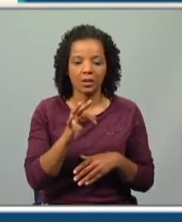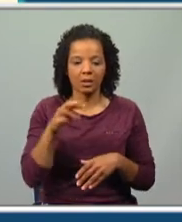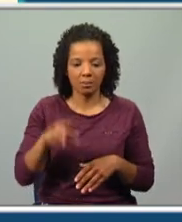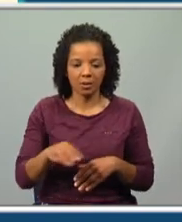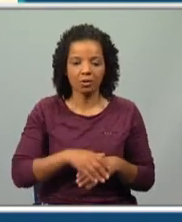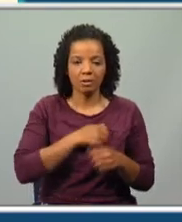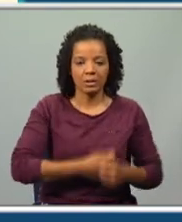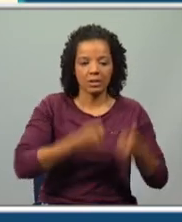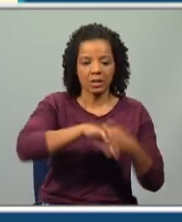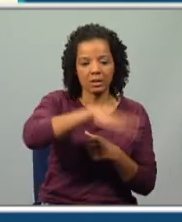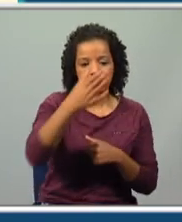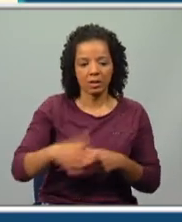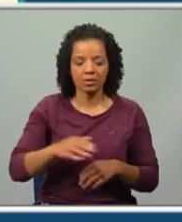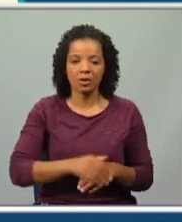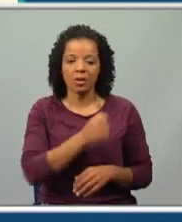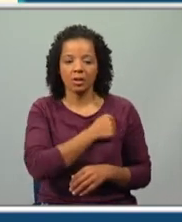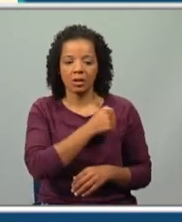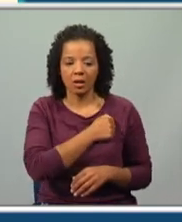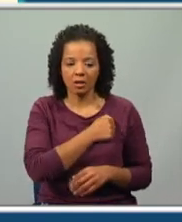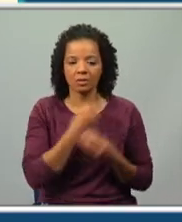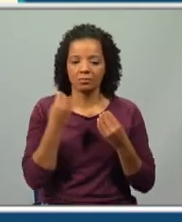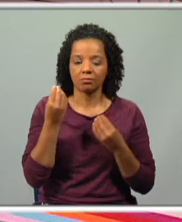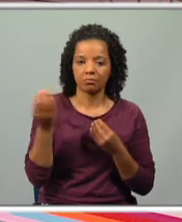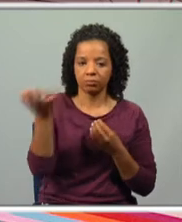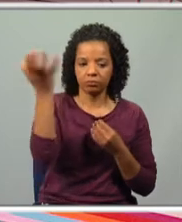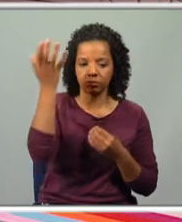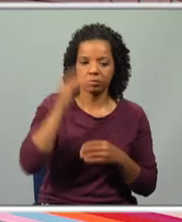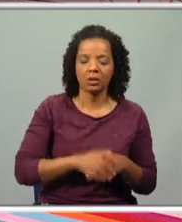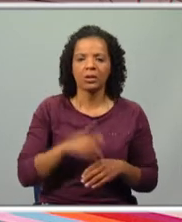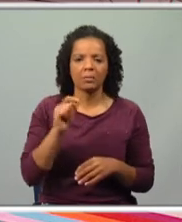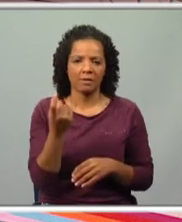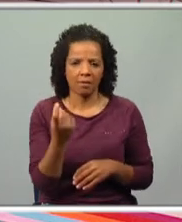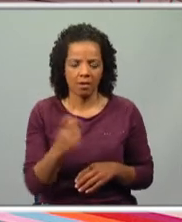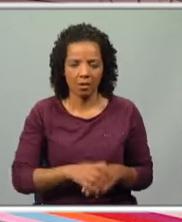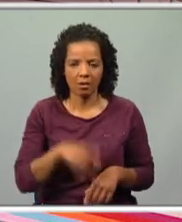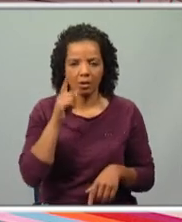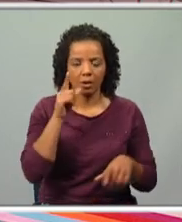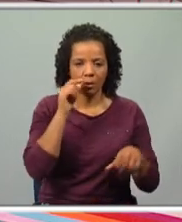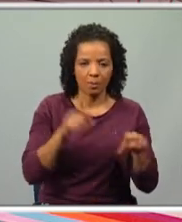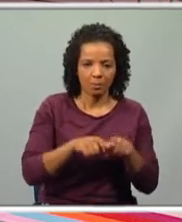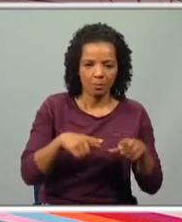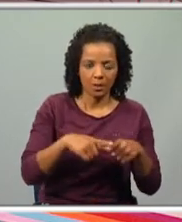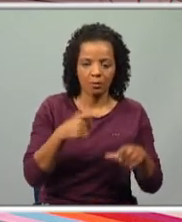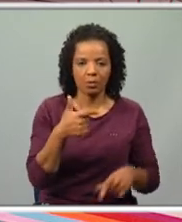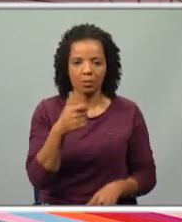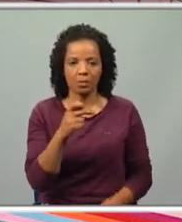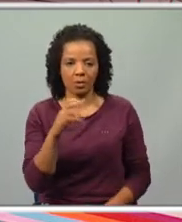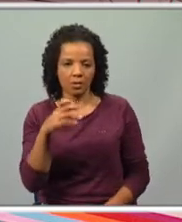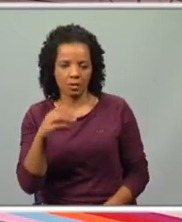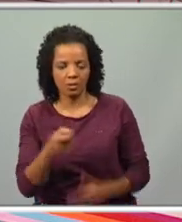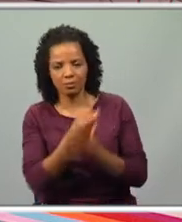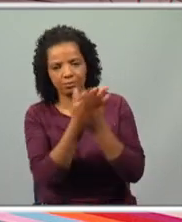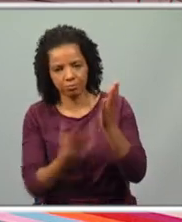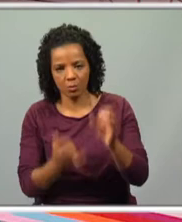e as Serras, A Ilustre Casa de Ramires e falta, por exemplo, O Primo Basílio, A Tragédia da Rua das Flores, portanto, outras obras.